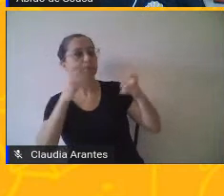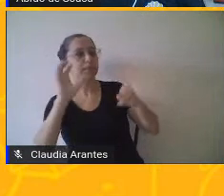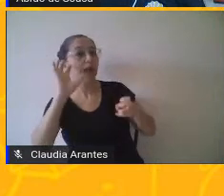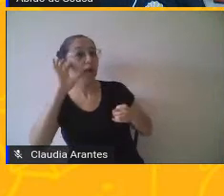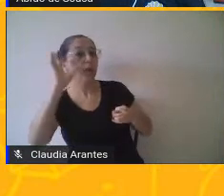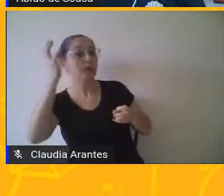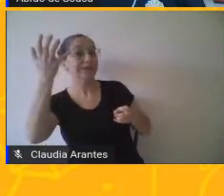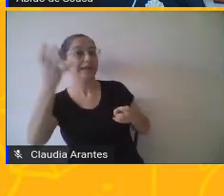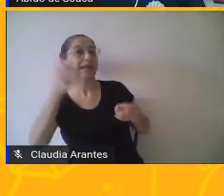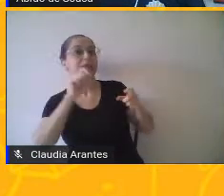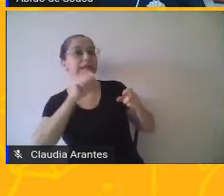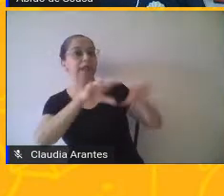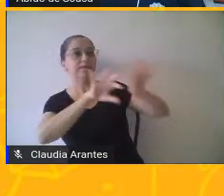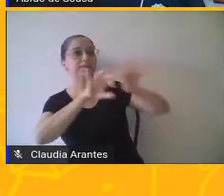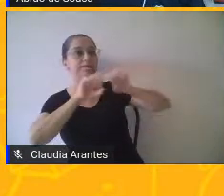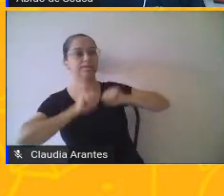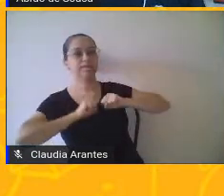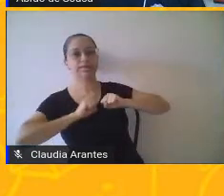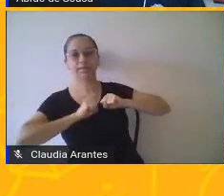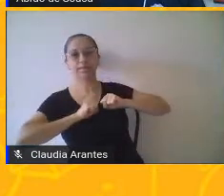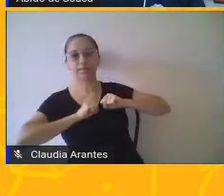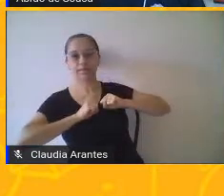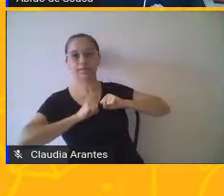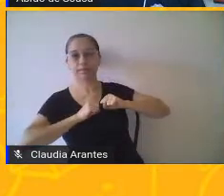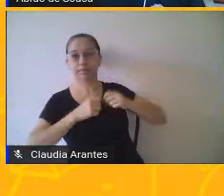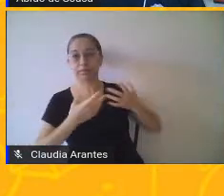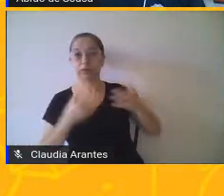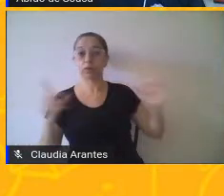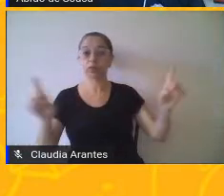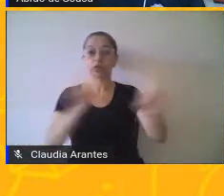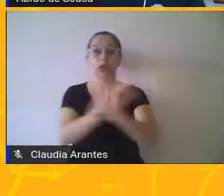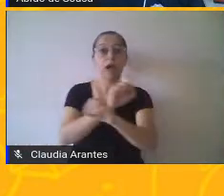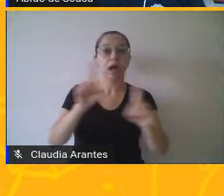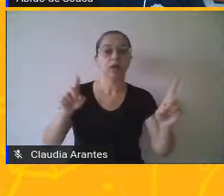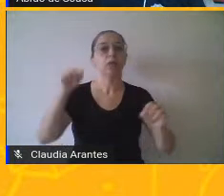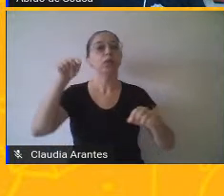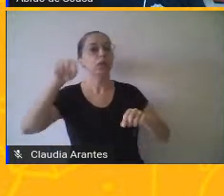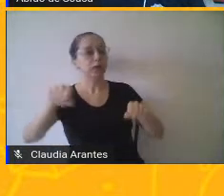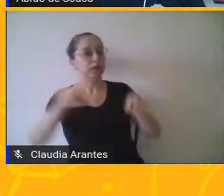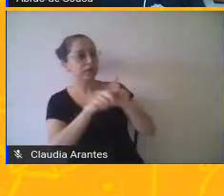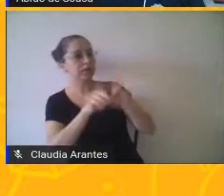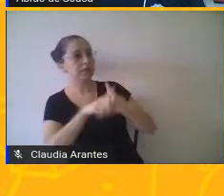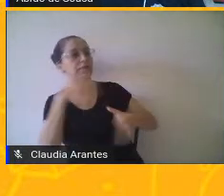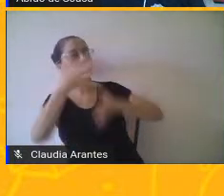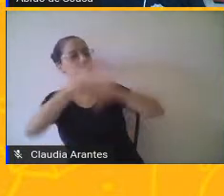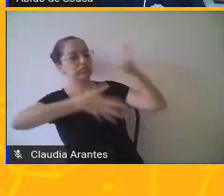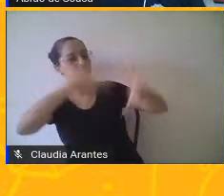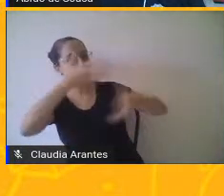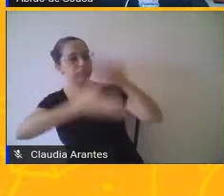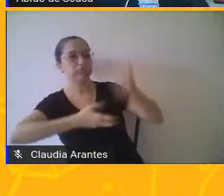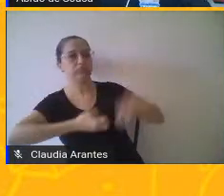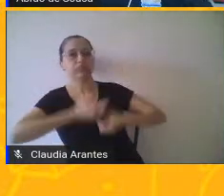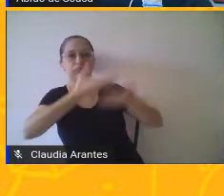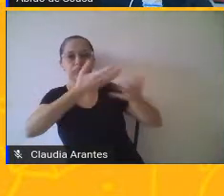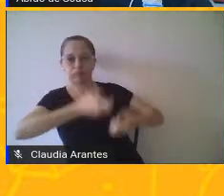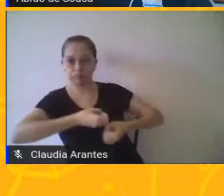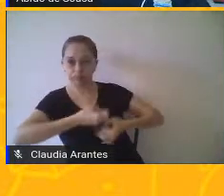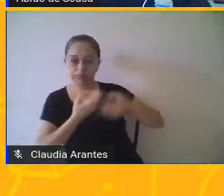o diálogo, a conversa. Então, a gente vai